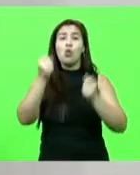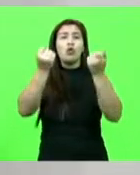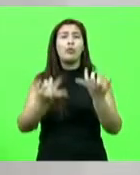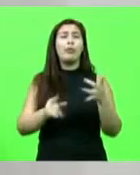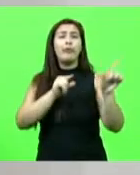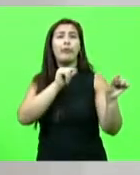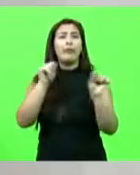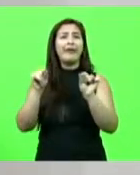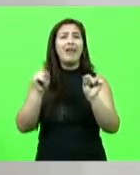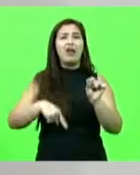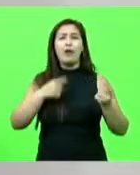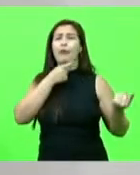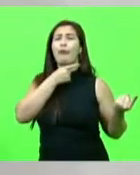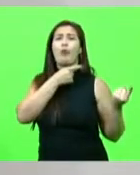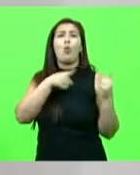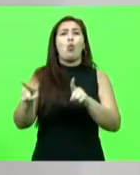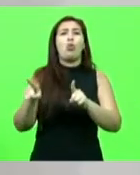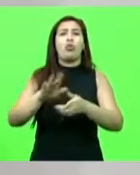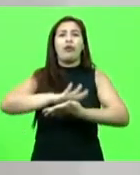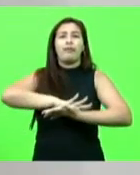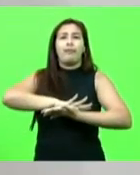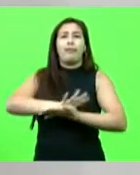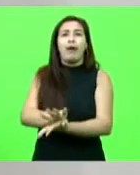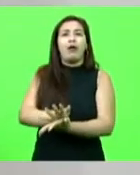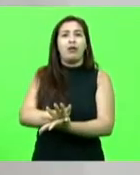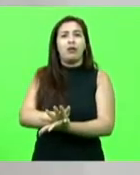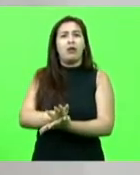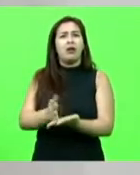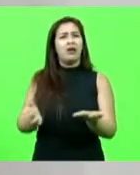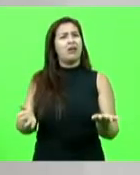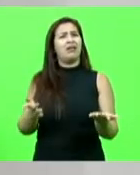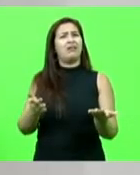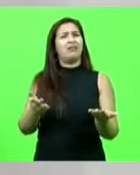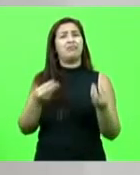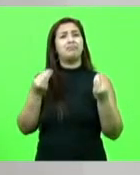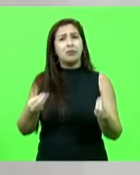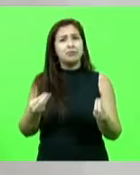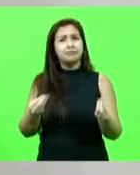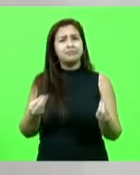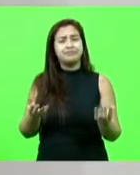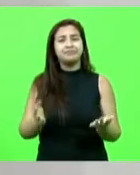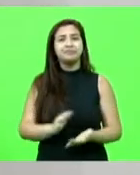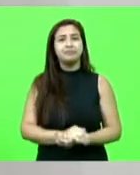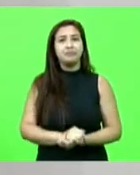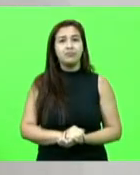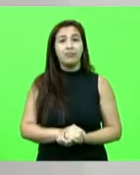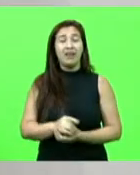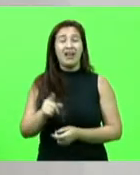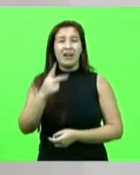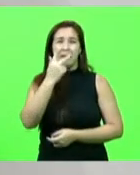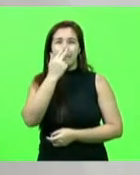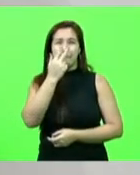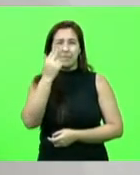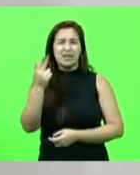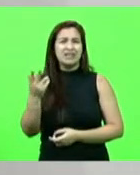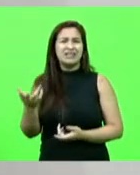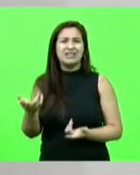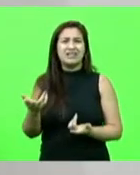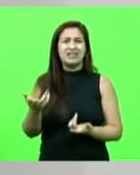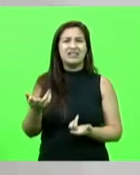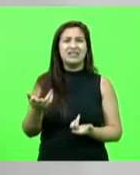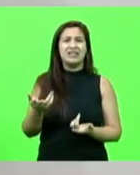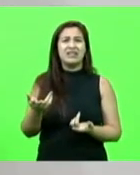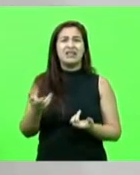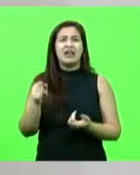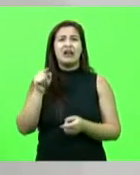combatendo o racismo. Ele se apropriou, essa é a palavra correta, ele se apropriou da morte